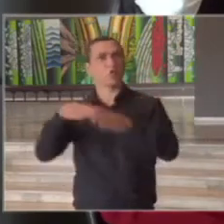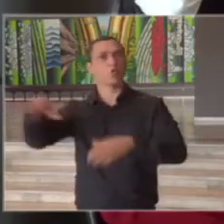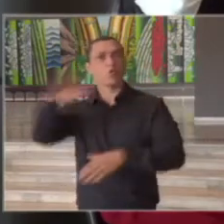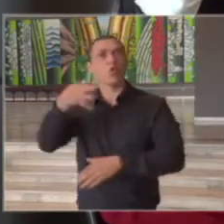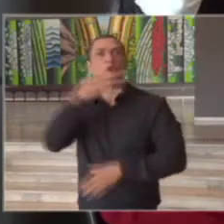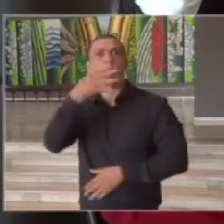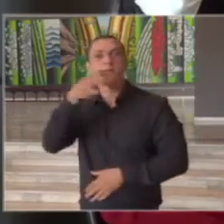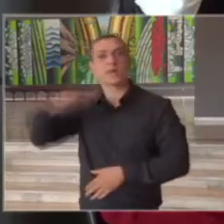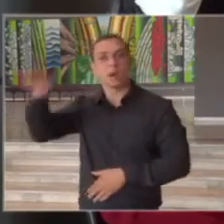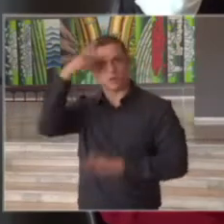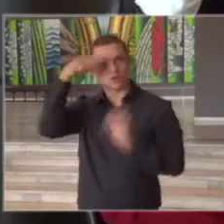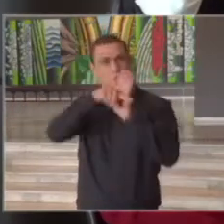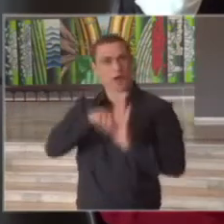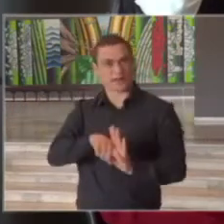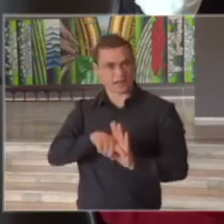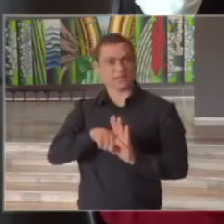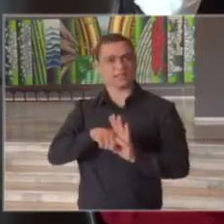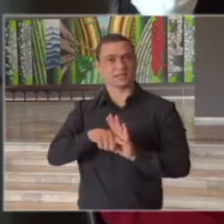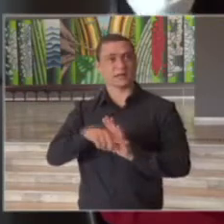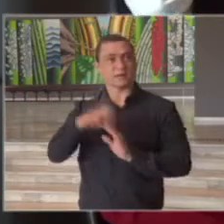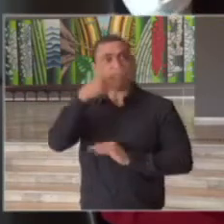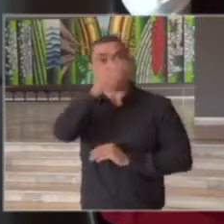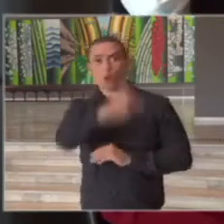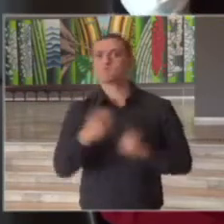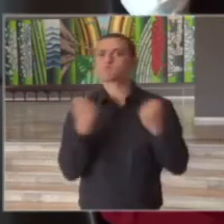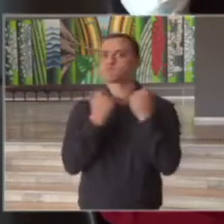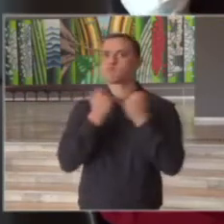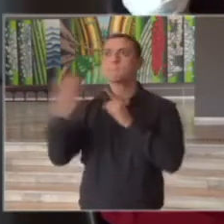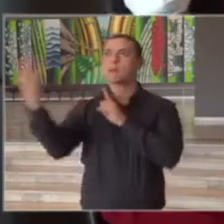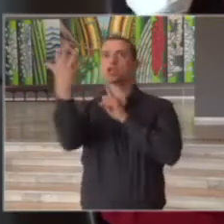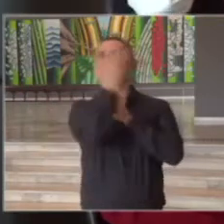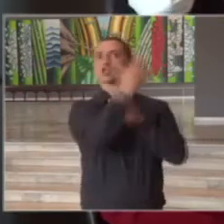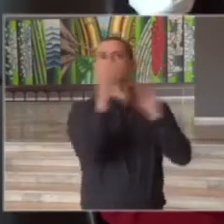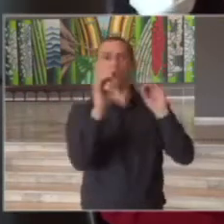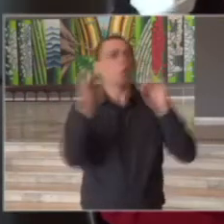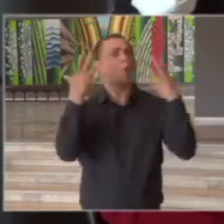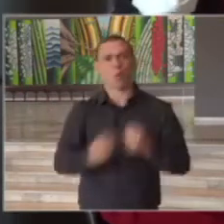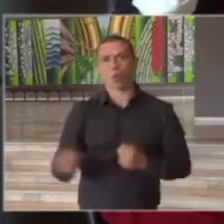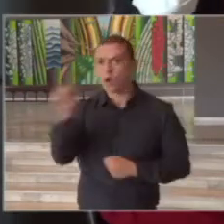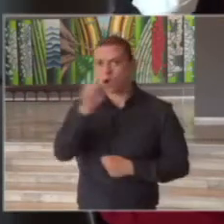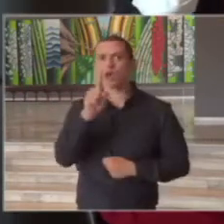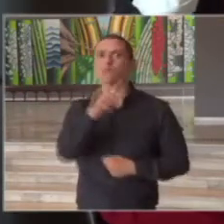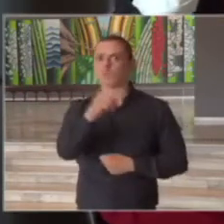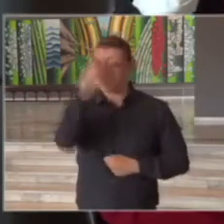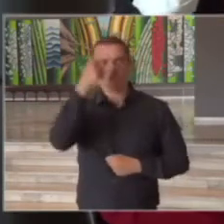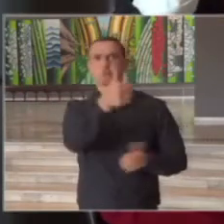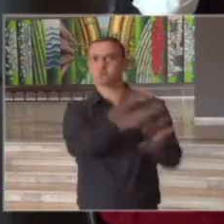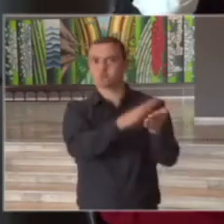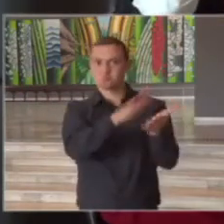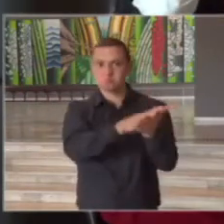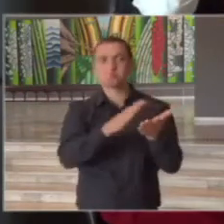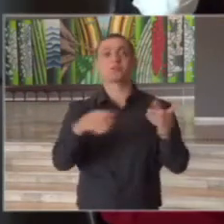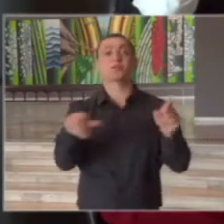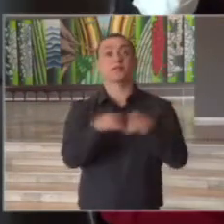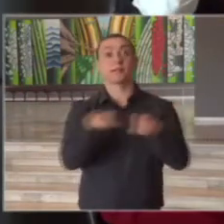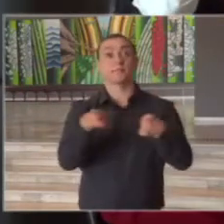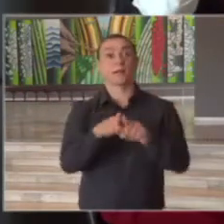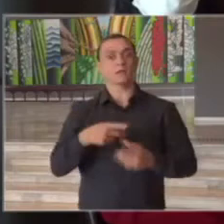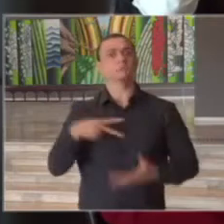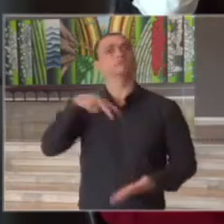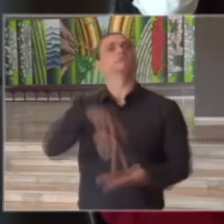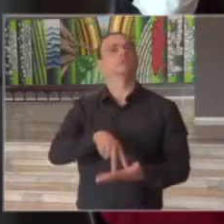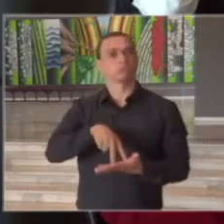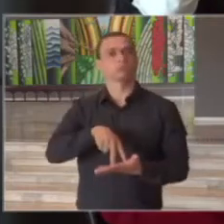pública e por analistas ao resistir a pressões de empresários e também a manter